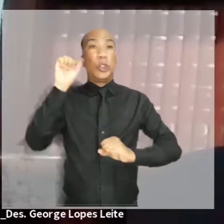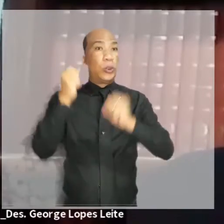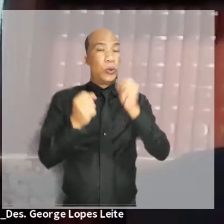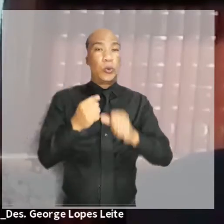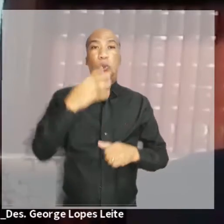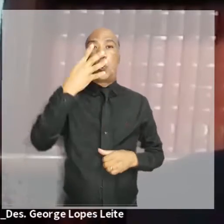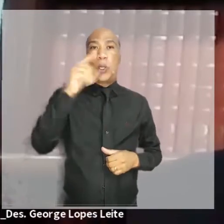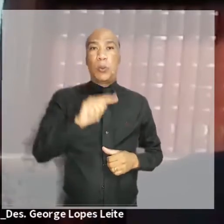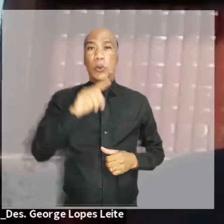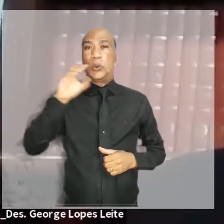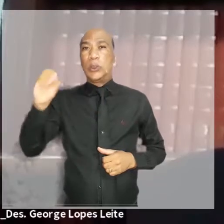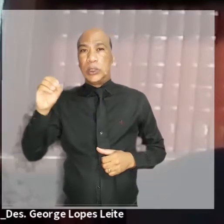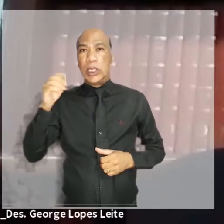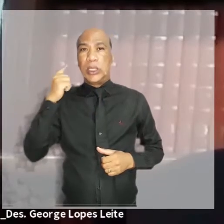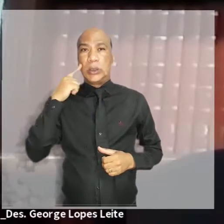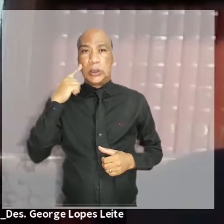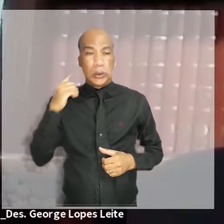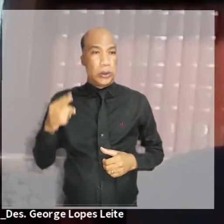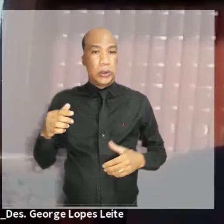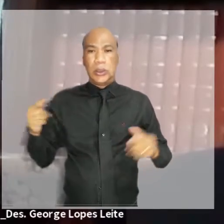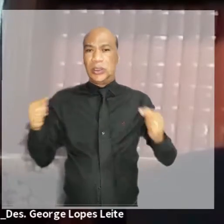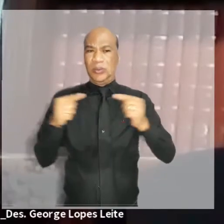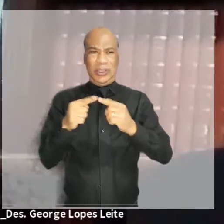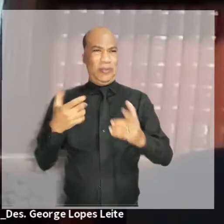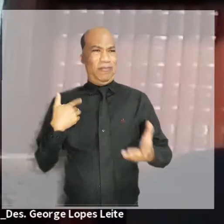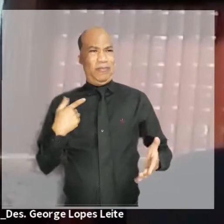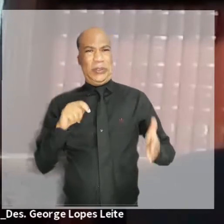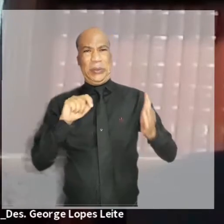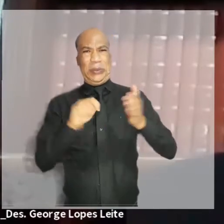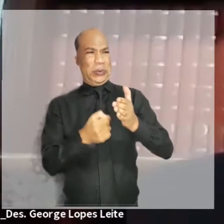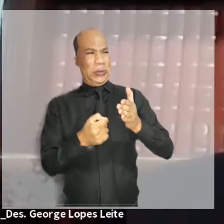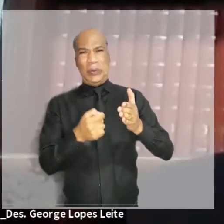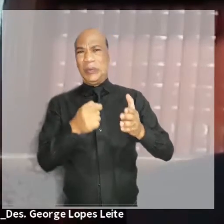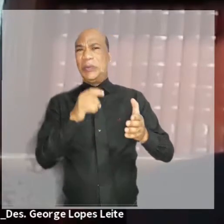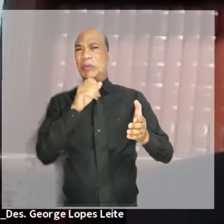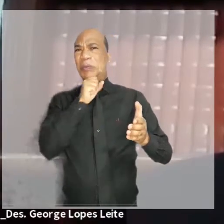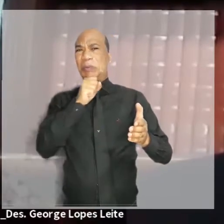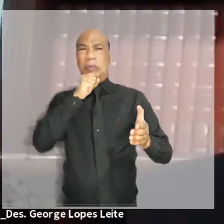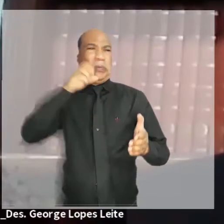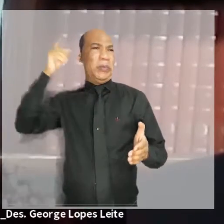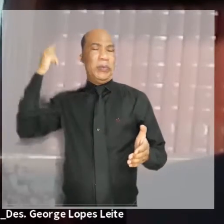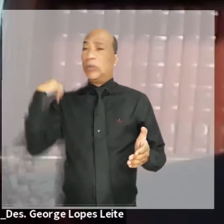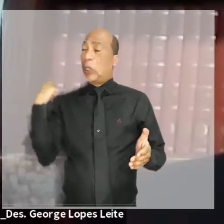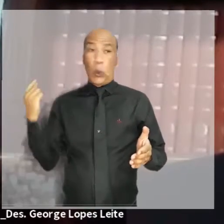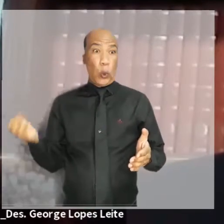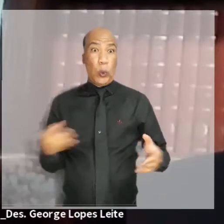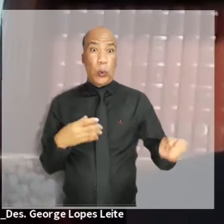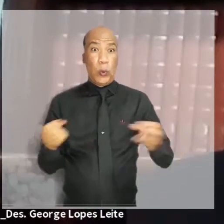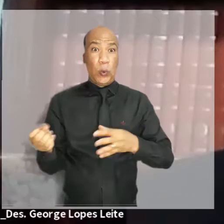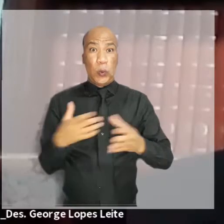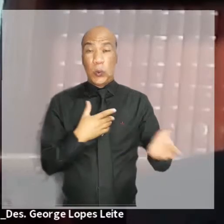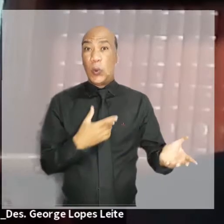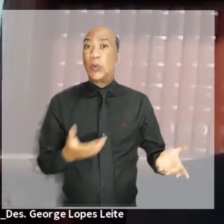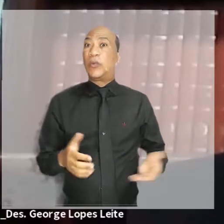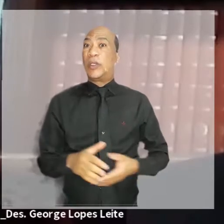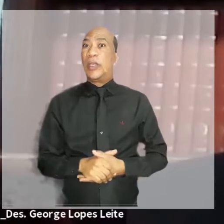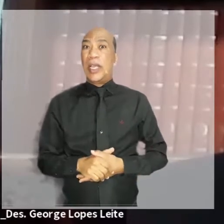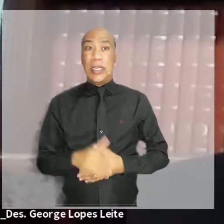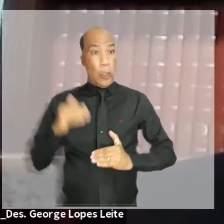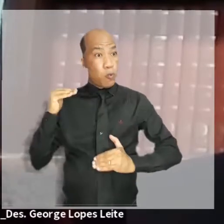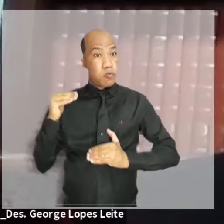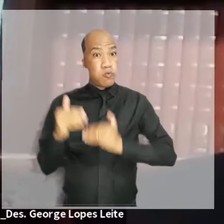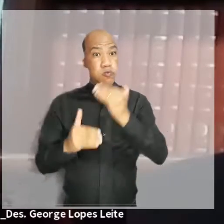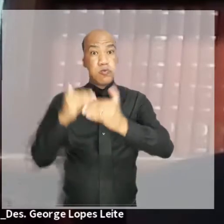O mundo da indústria 4.0 caminha para desligar definitivamente a chave do analógico e ser cada vez mais